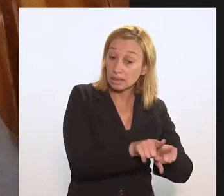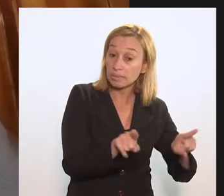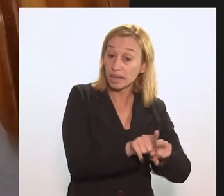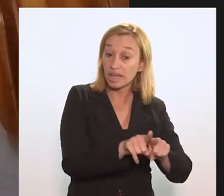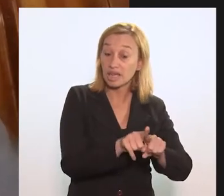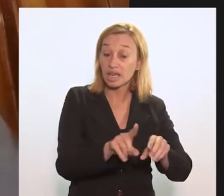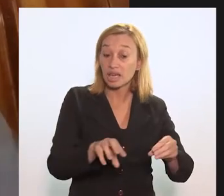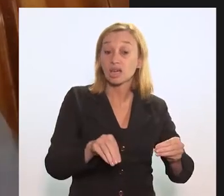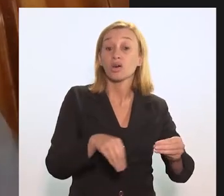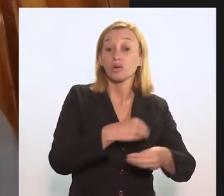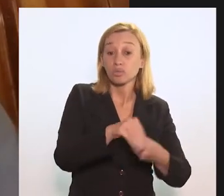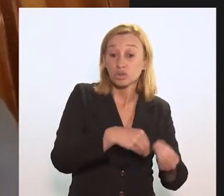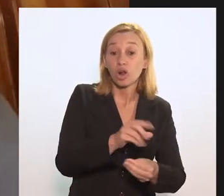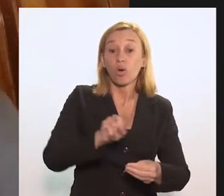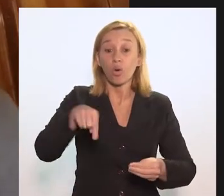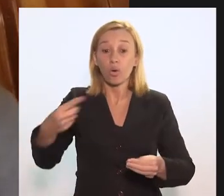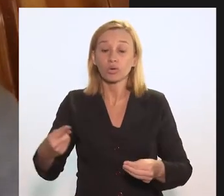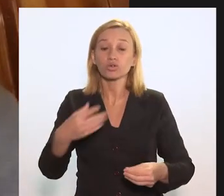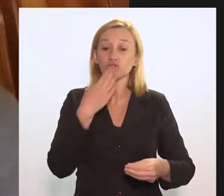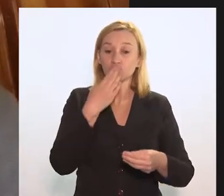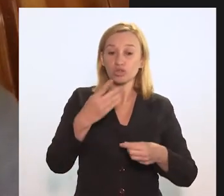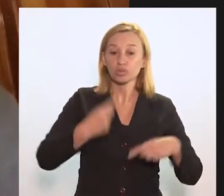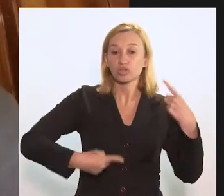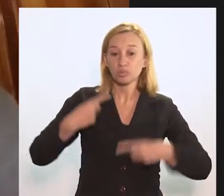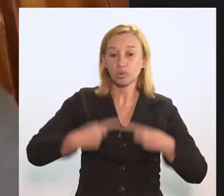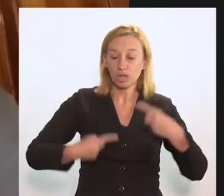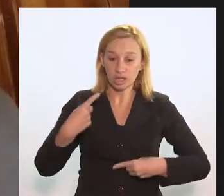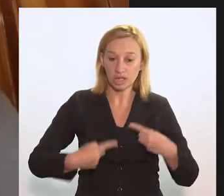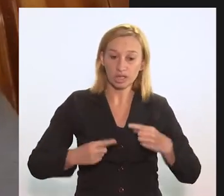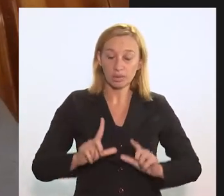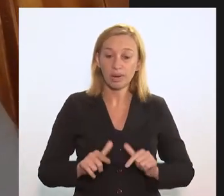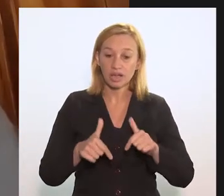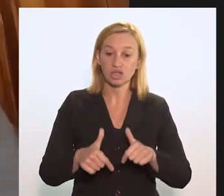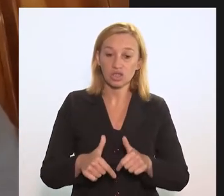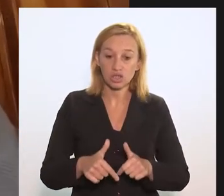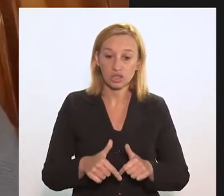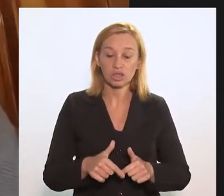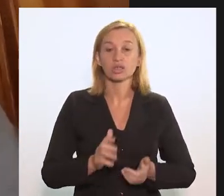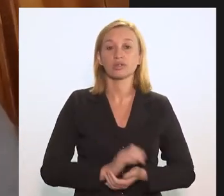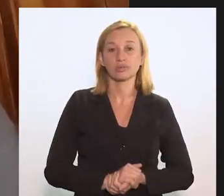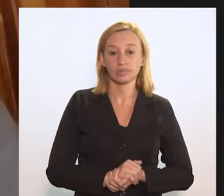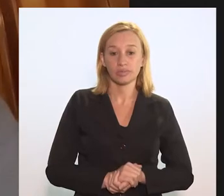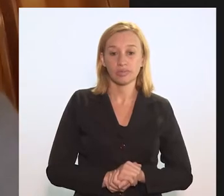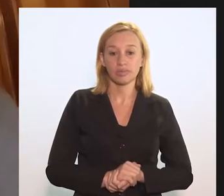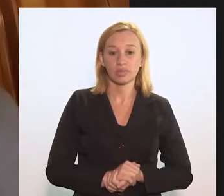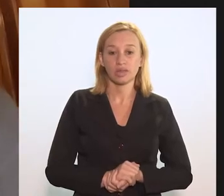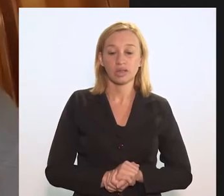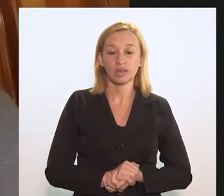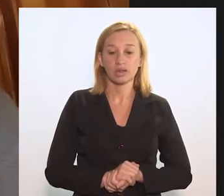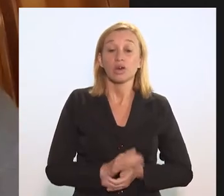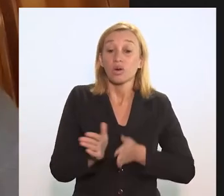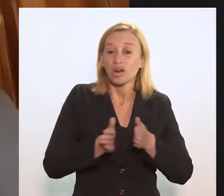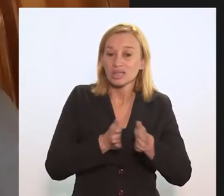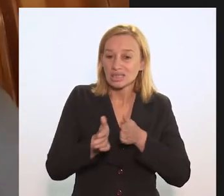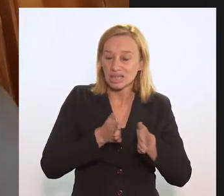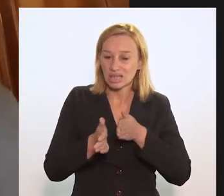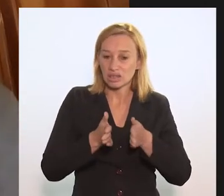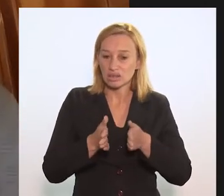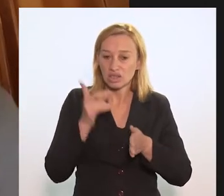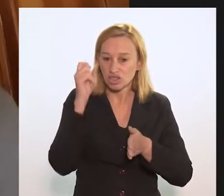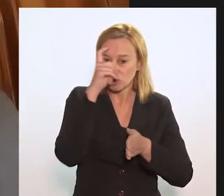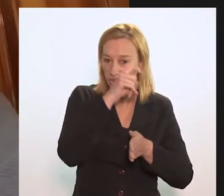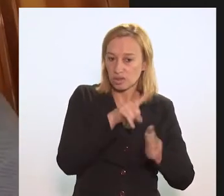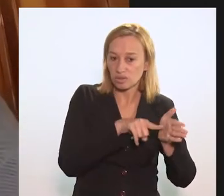outras políticas e programas para atender a essa dimensão social relacionada à iniquidade do acesso,